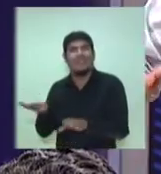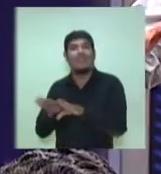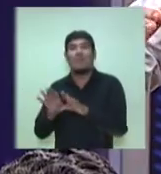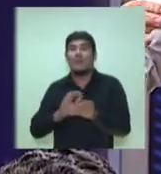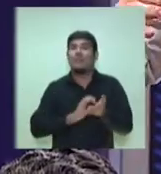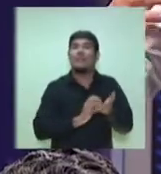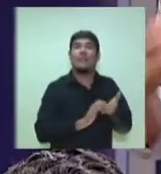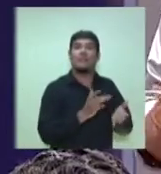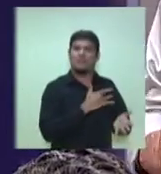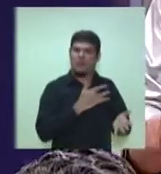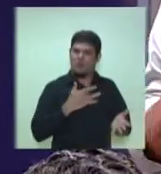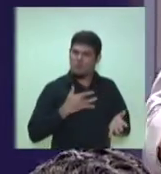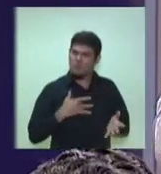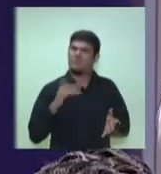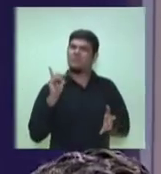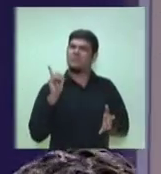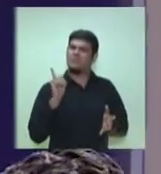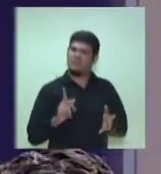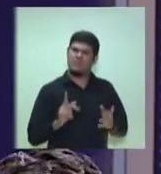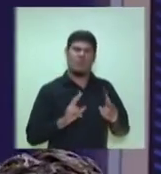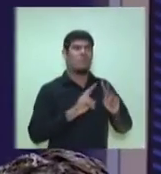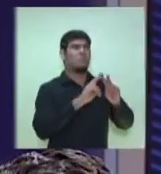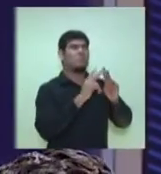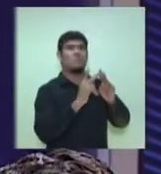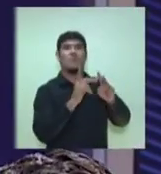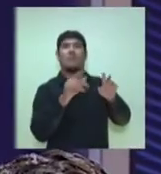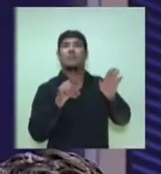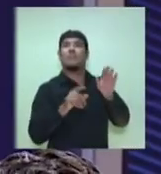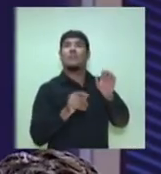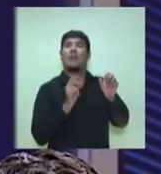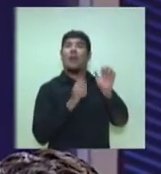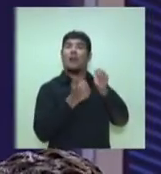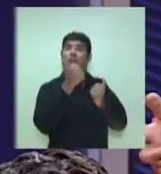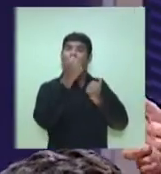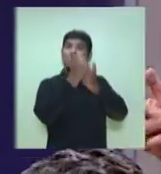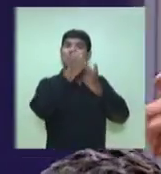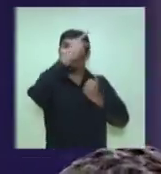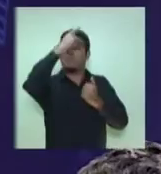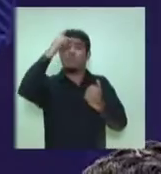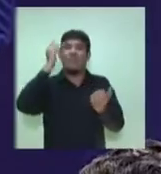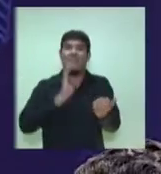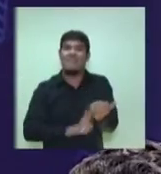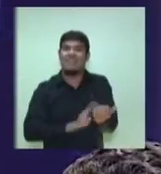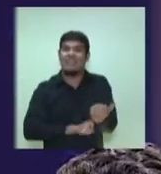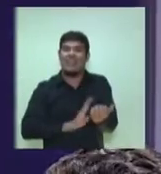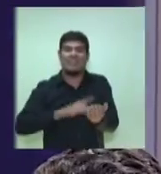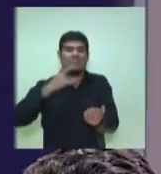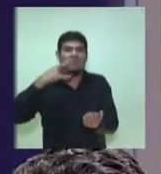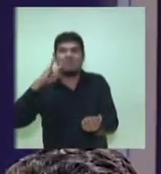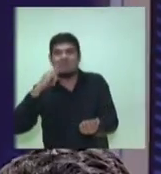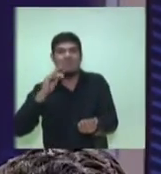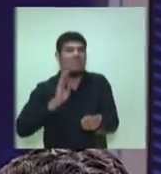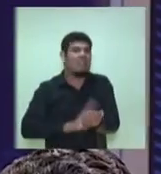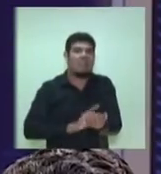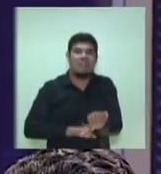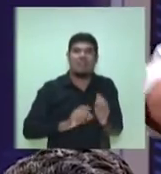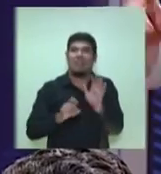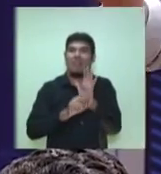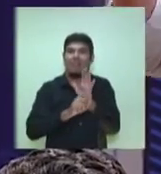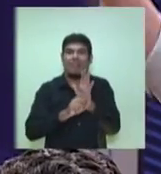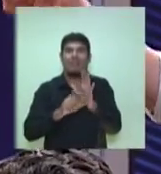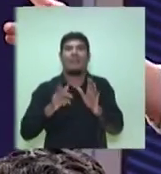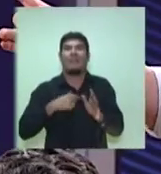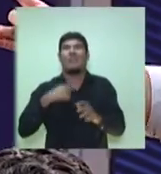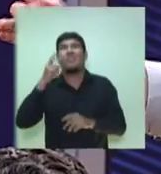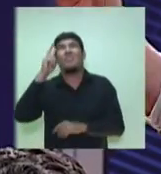já mais bem aparelhada para tratar de alcoólicos e dependentes de drogas. Nós acreditamos muito que muita coisa vem dessa